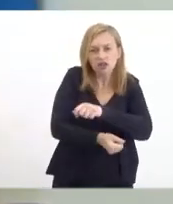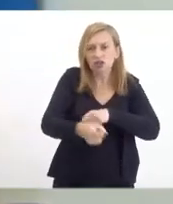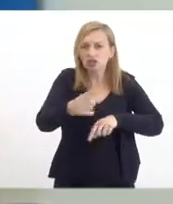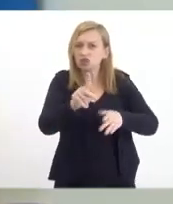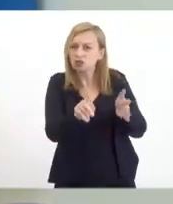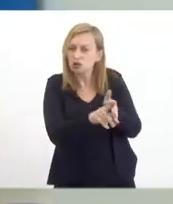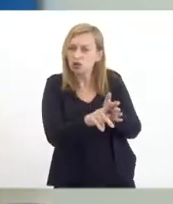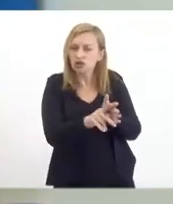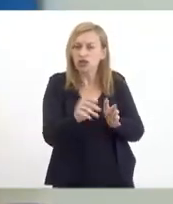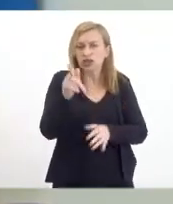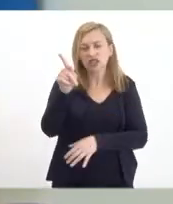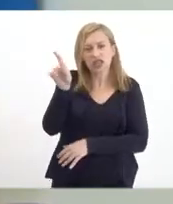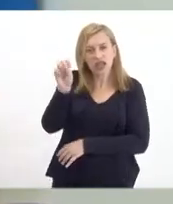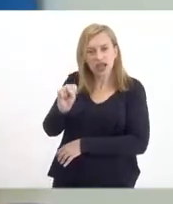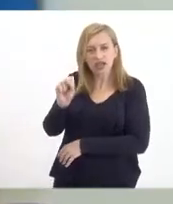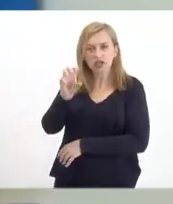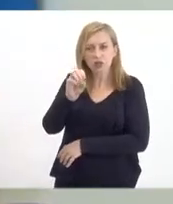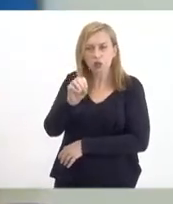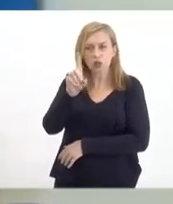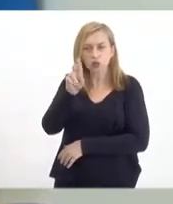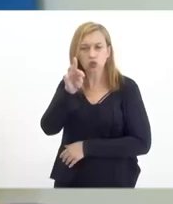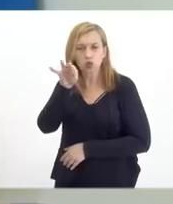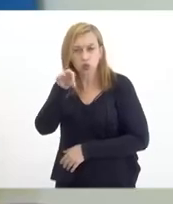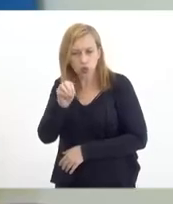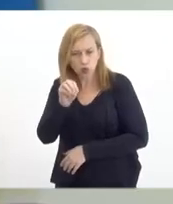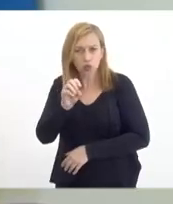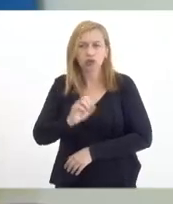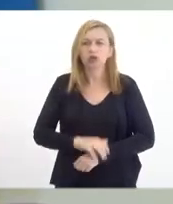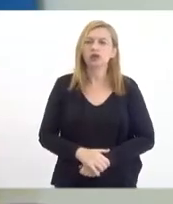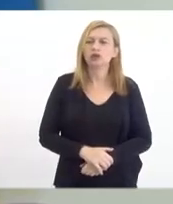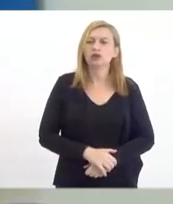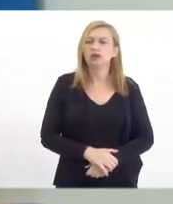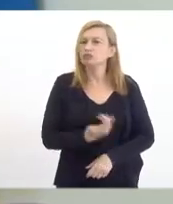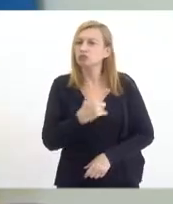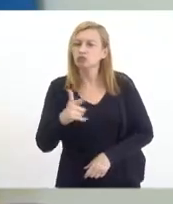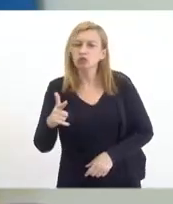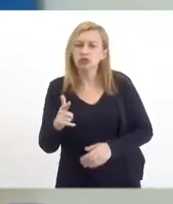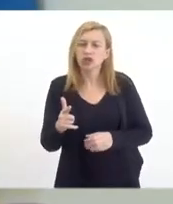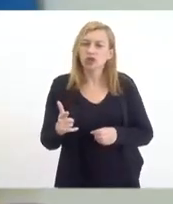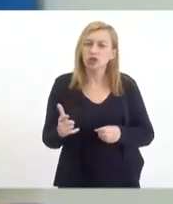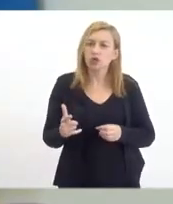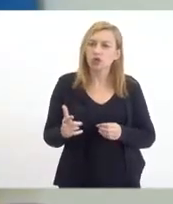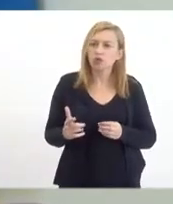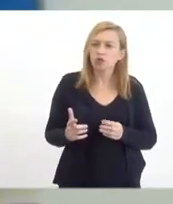de gasoduto, porque é um alto custo afundado, não tem recuperação,